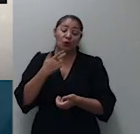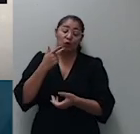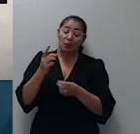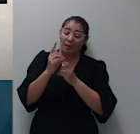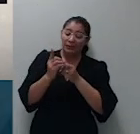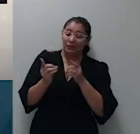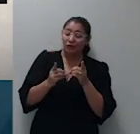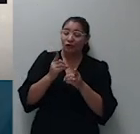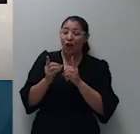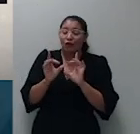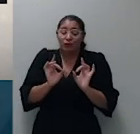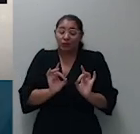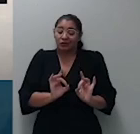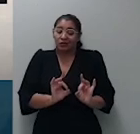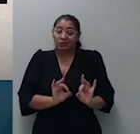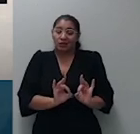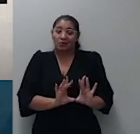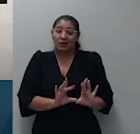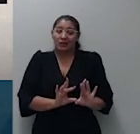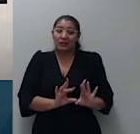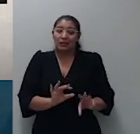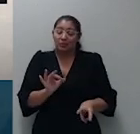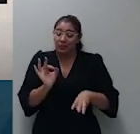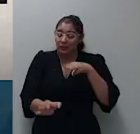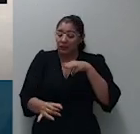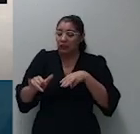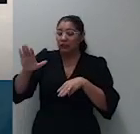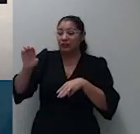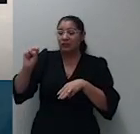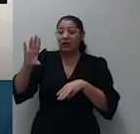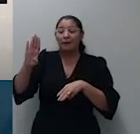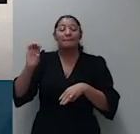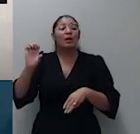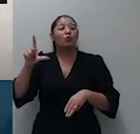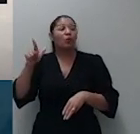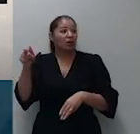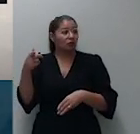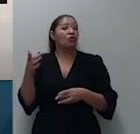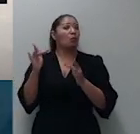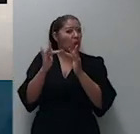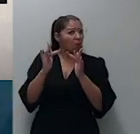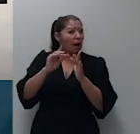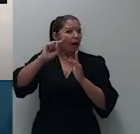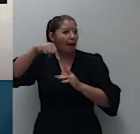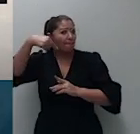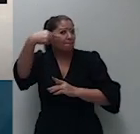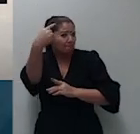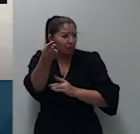se a ministra Isabel Galotti concordar para a próxima sessão então